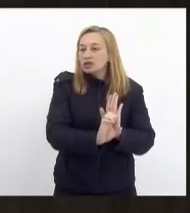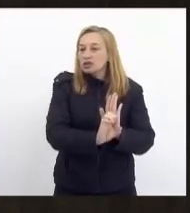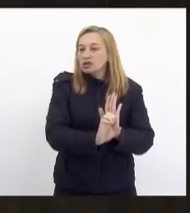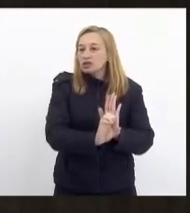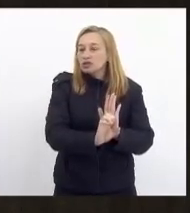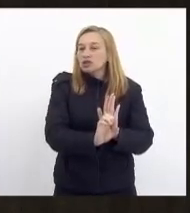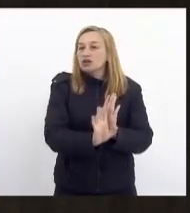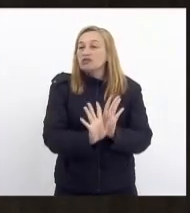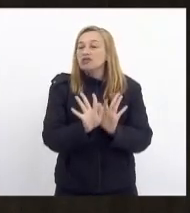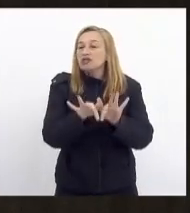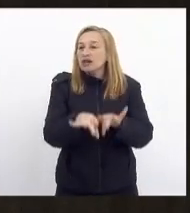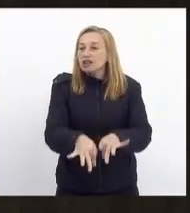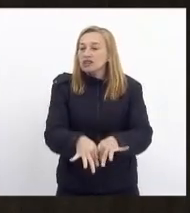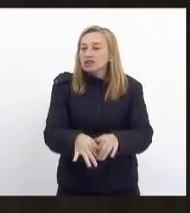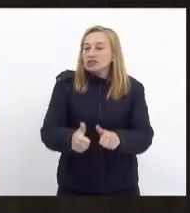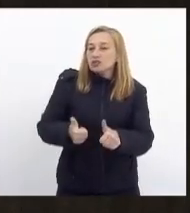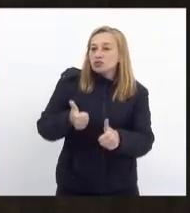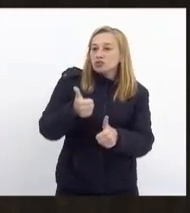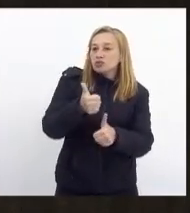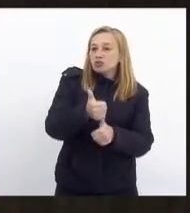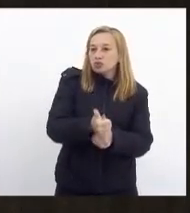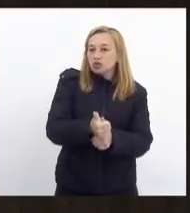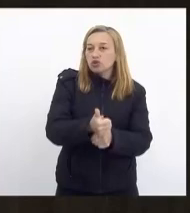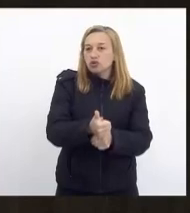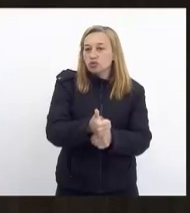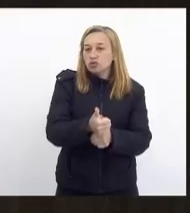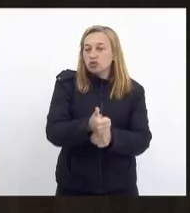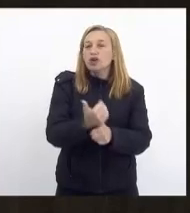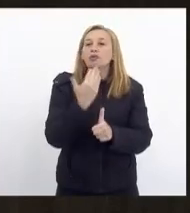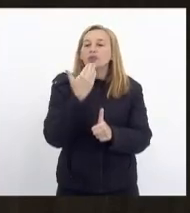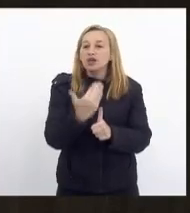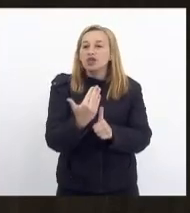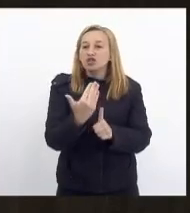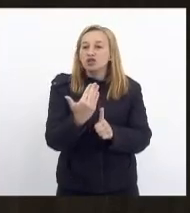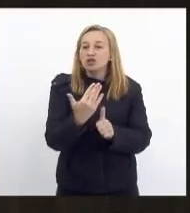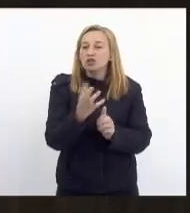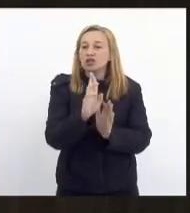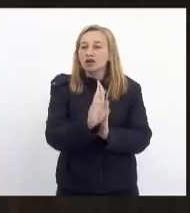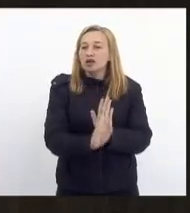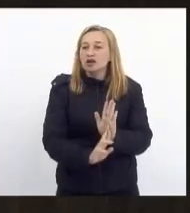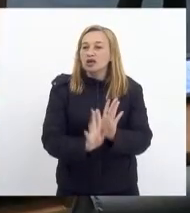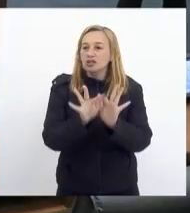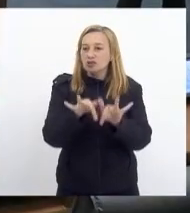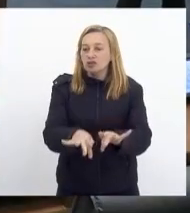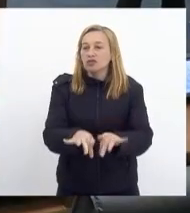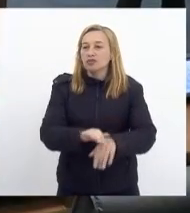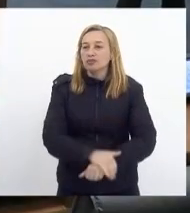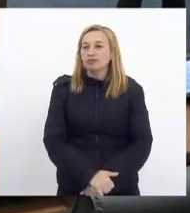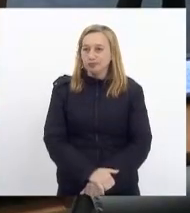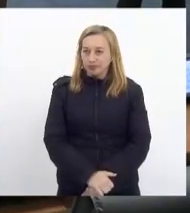concluindo por substitutivo e pedindo forma final de redação.